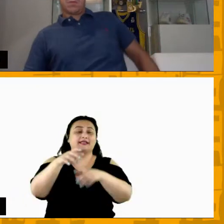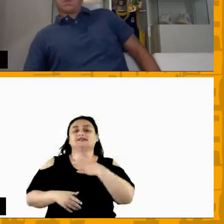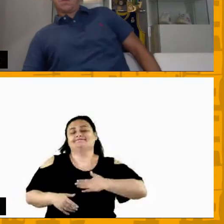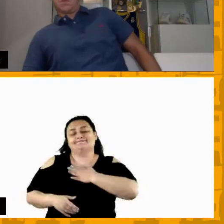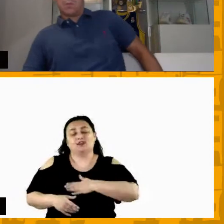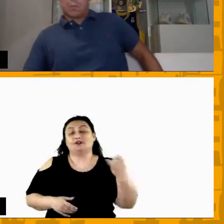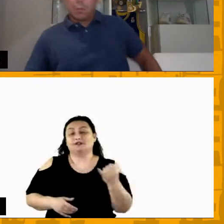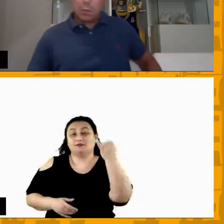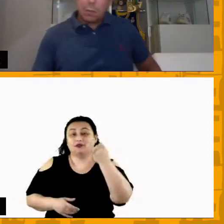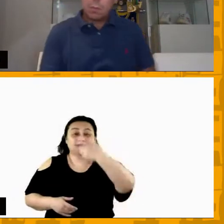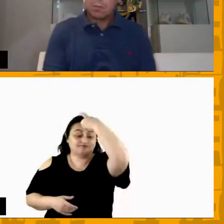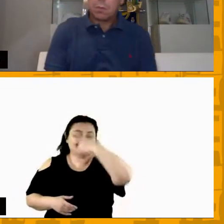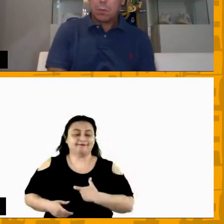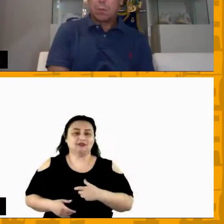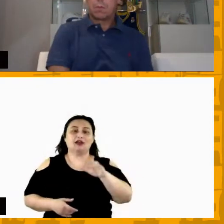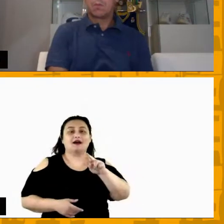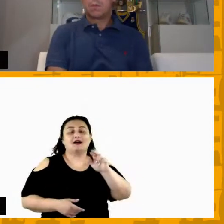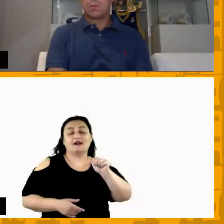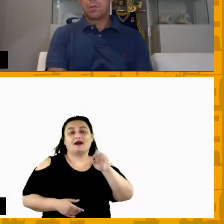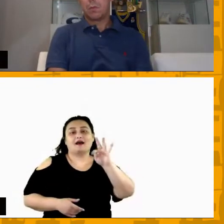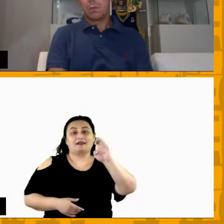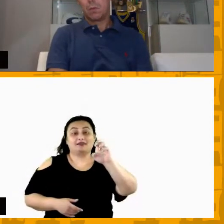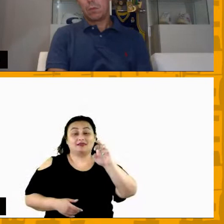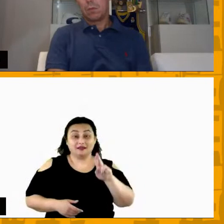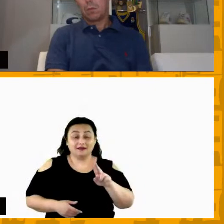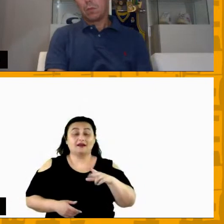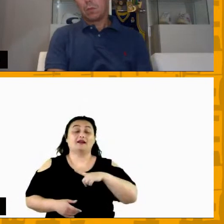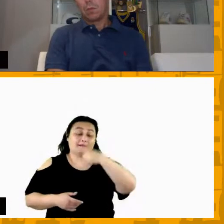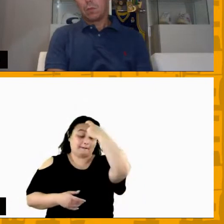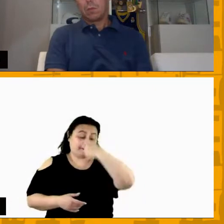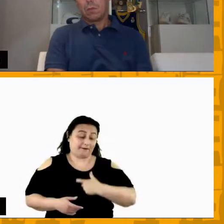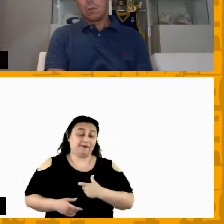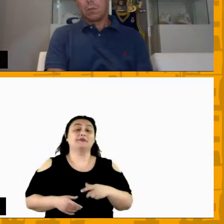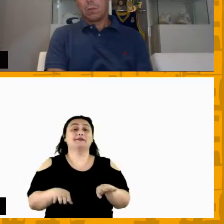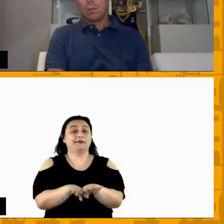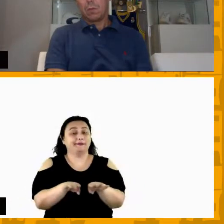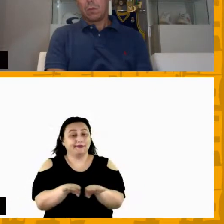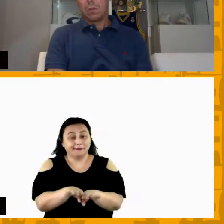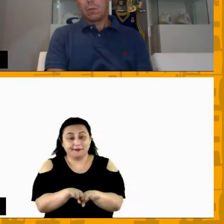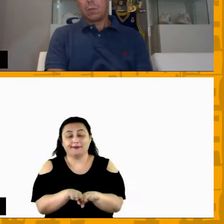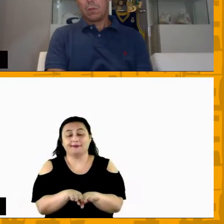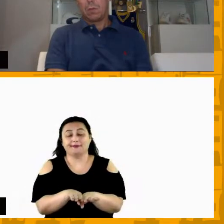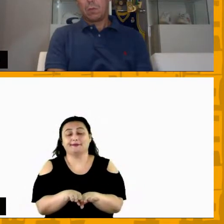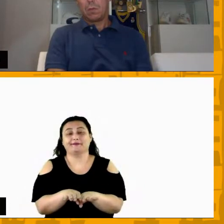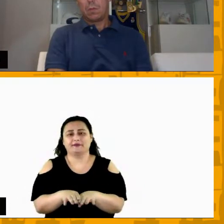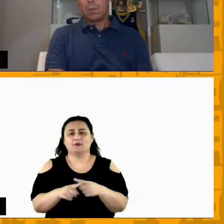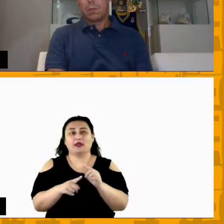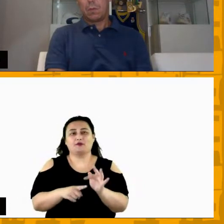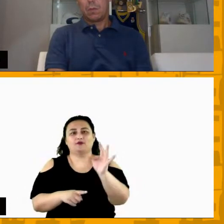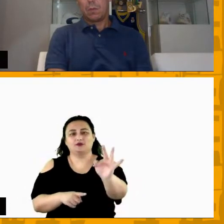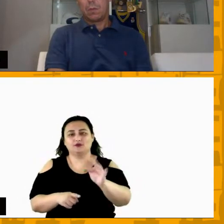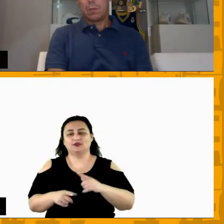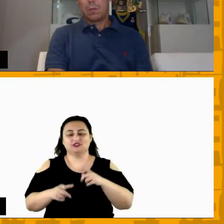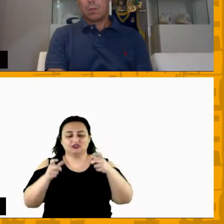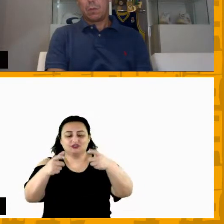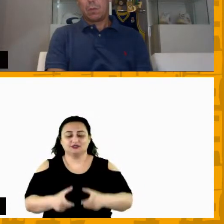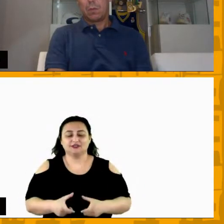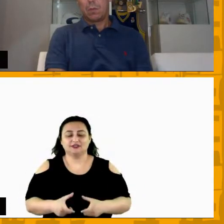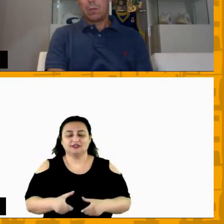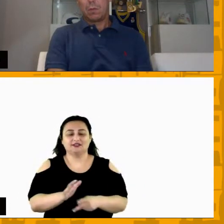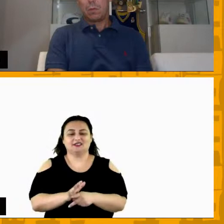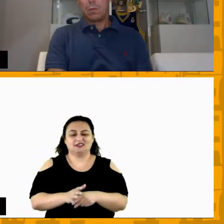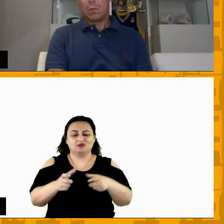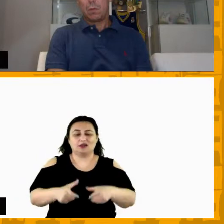caráter na formação da personalidade e que ele vivencie mesmo que ele não chegue na equipe profissional que aquele ambiente tenha sido